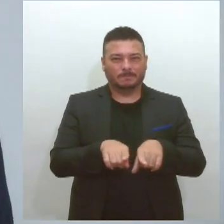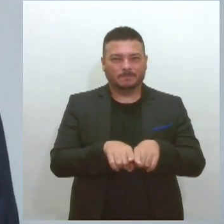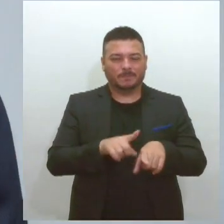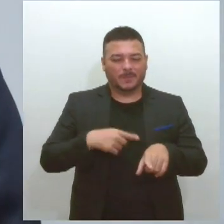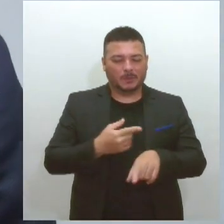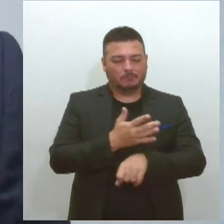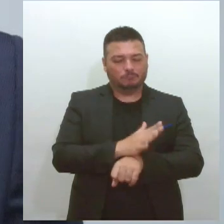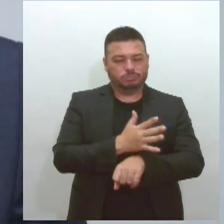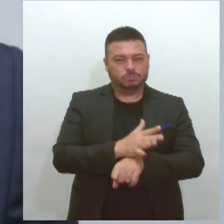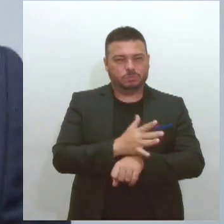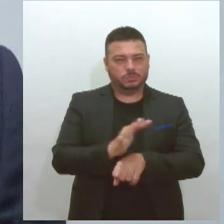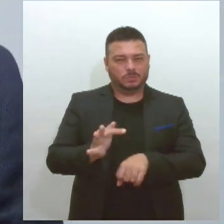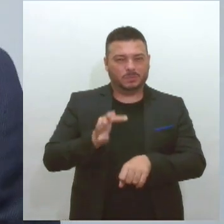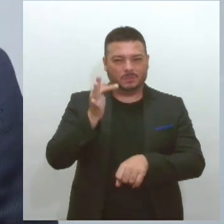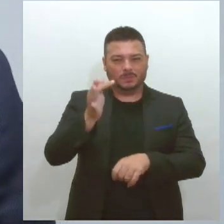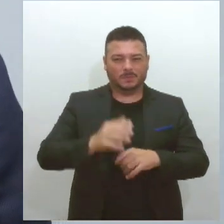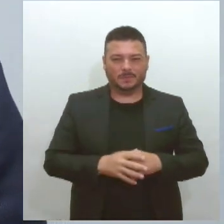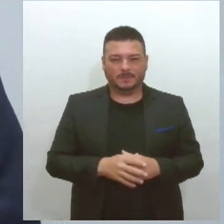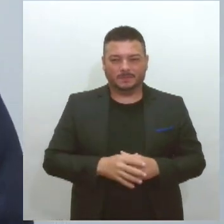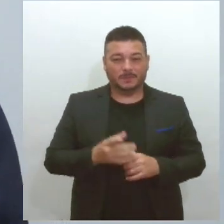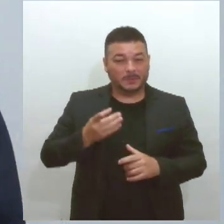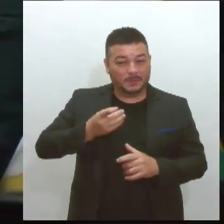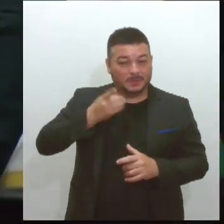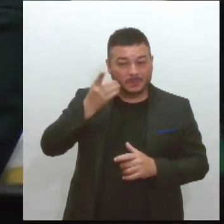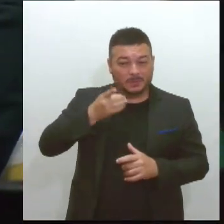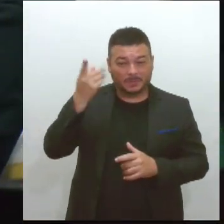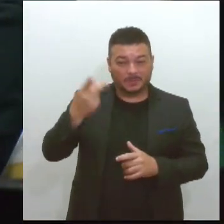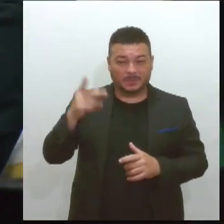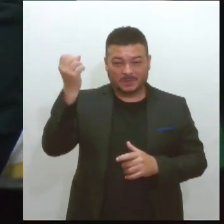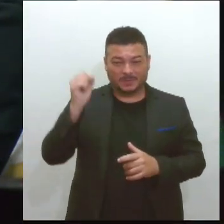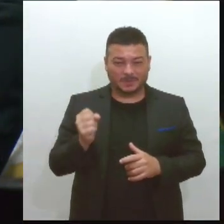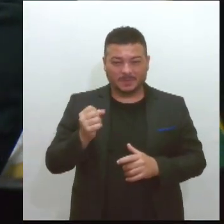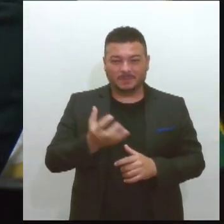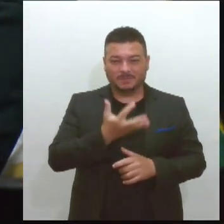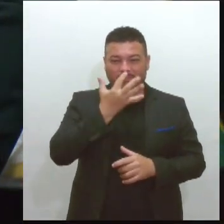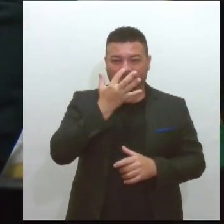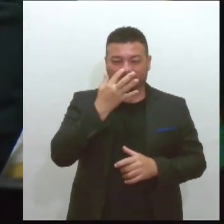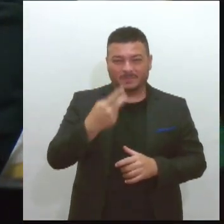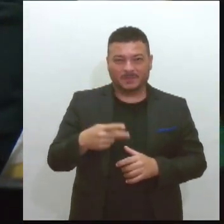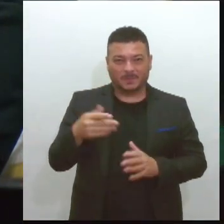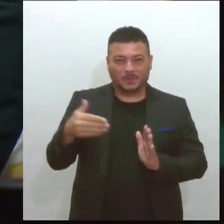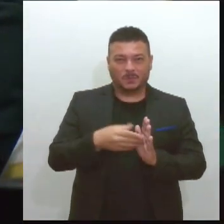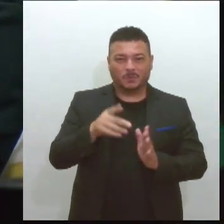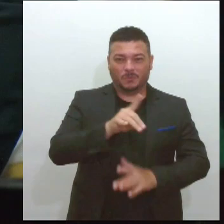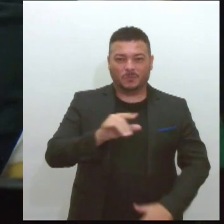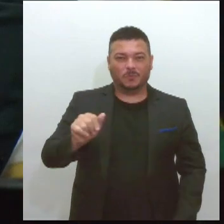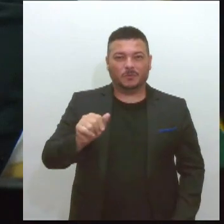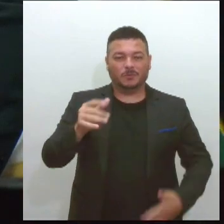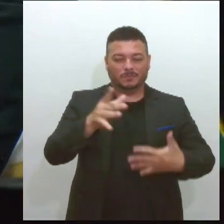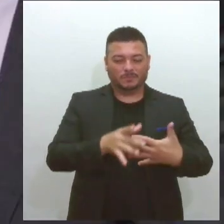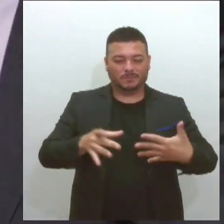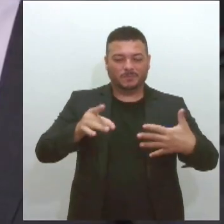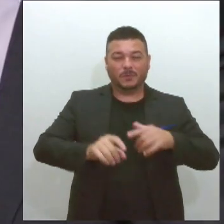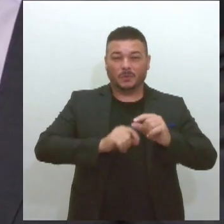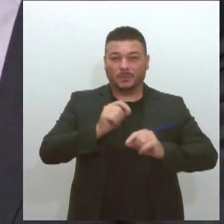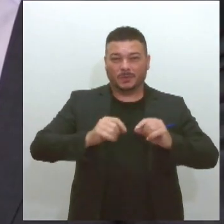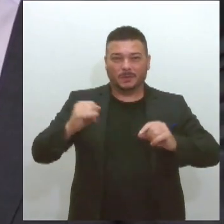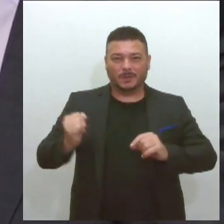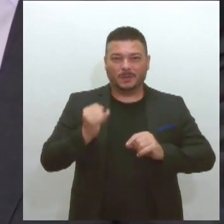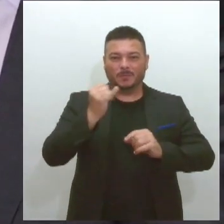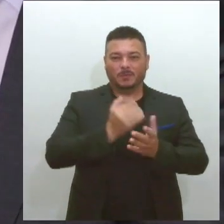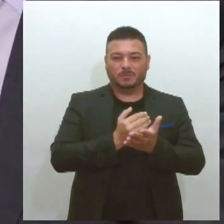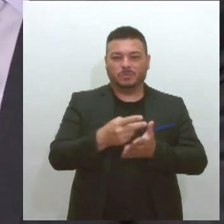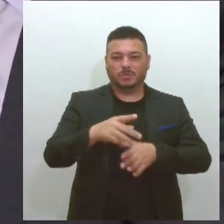Os parlamentares sergipanos que prestigiaram o último dia do evento ressaltaram a importância da iniciativa da Lese